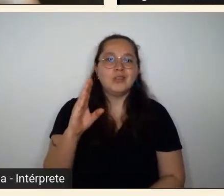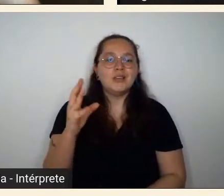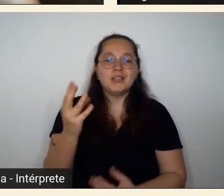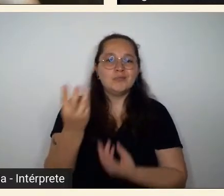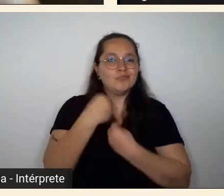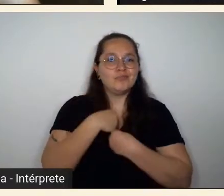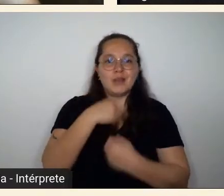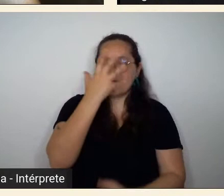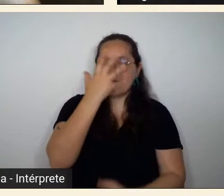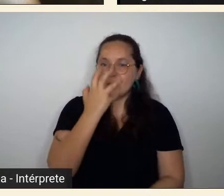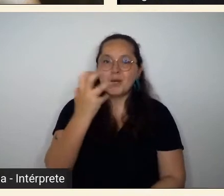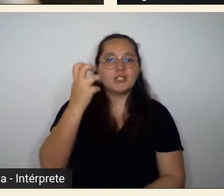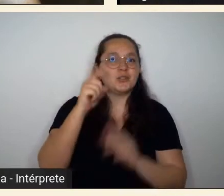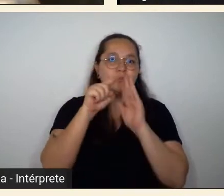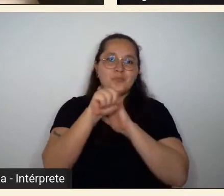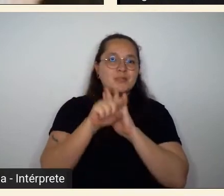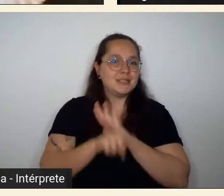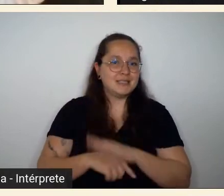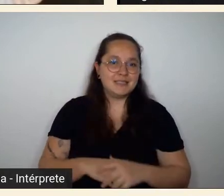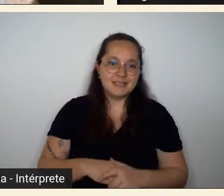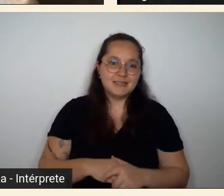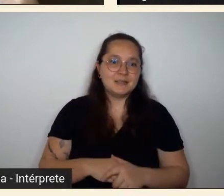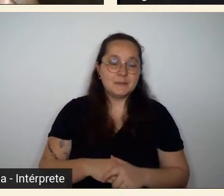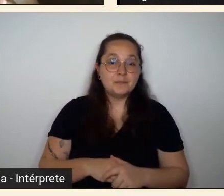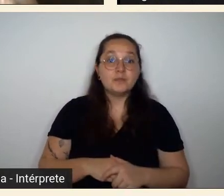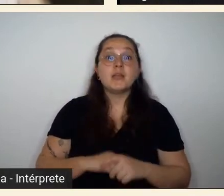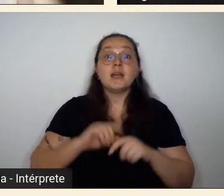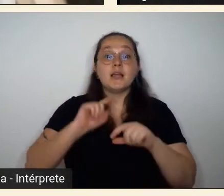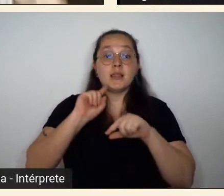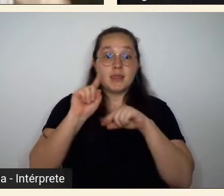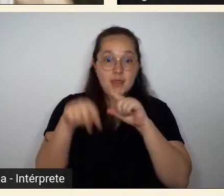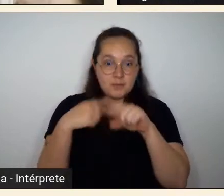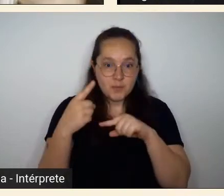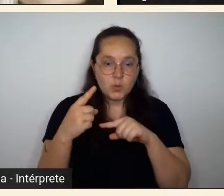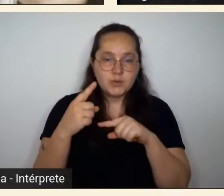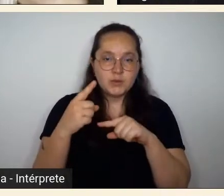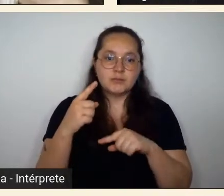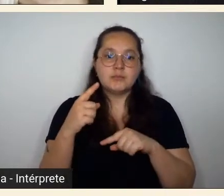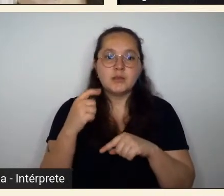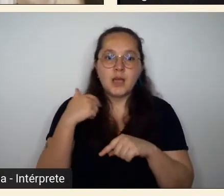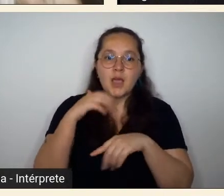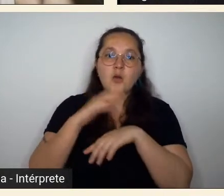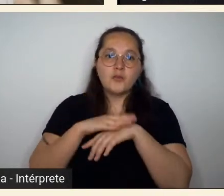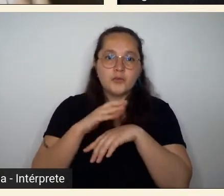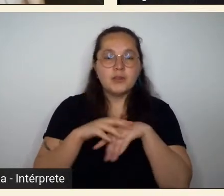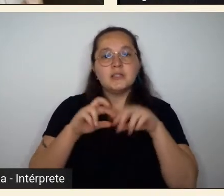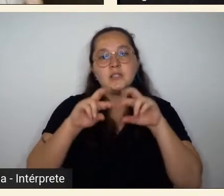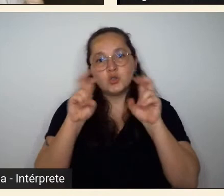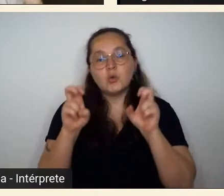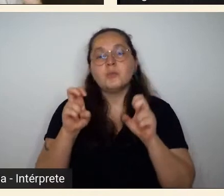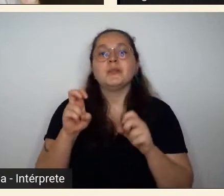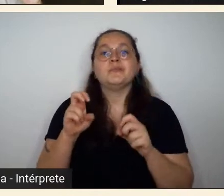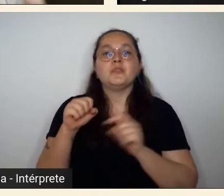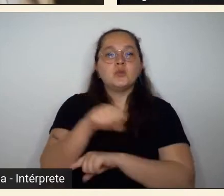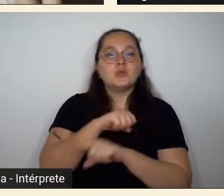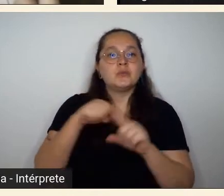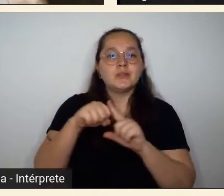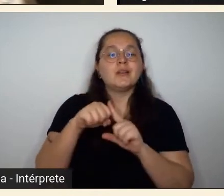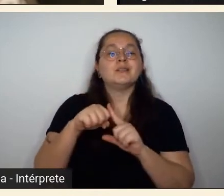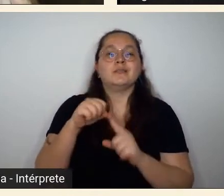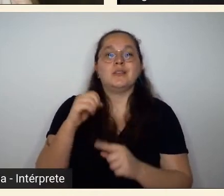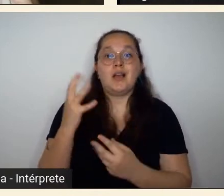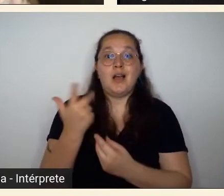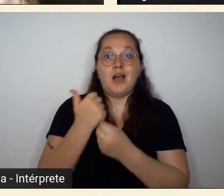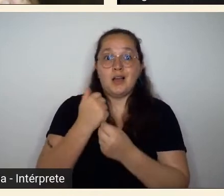pesquisa que a gente faz só quando eu fiz a pesquisa sobre arte para que preocupação social da arte brasileira é que na FAO